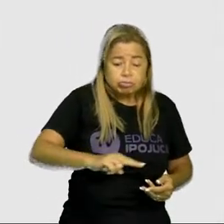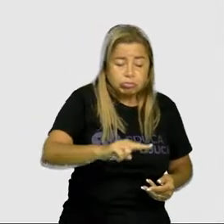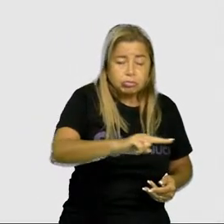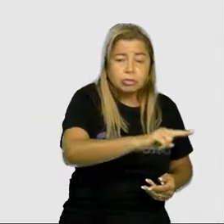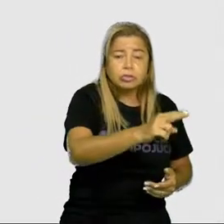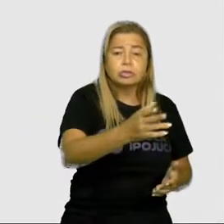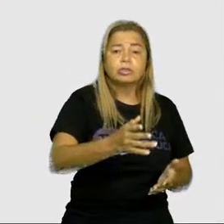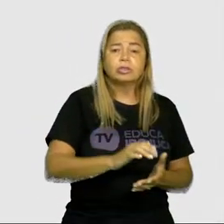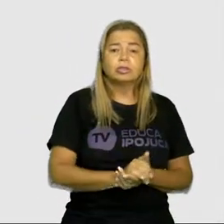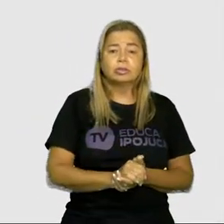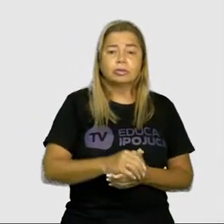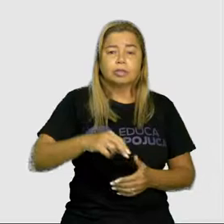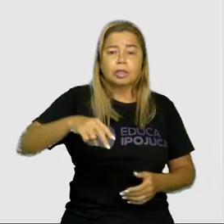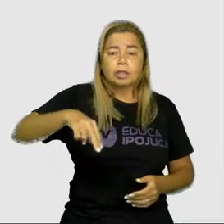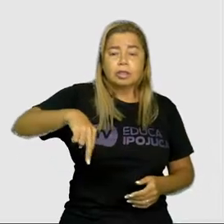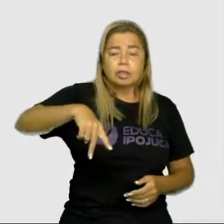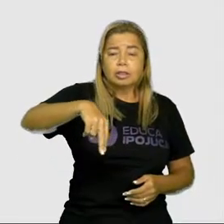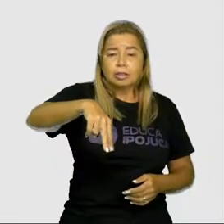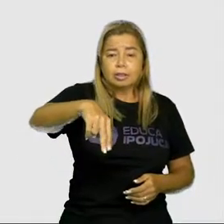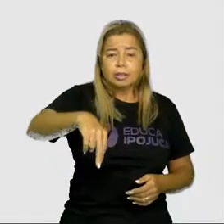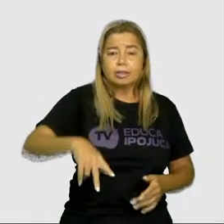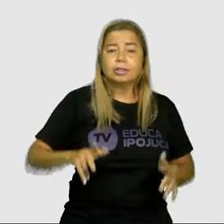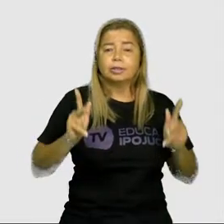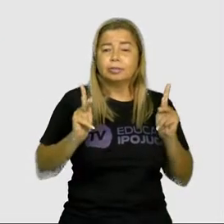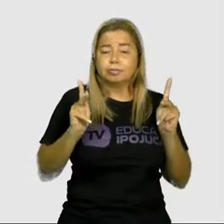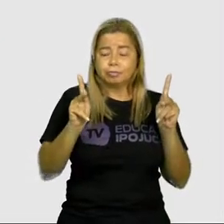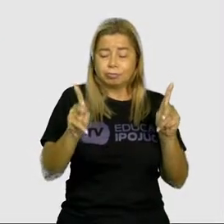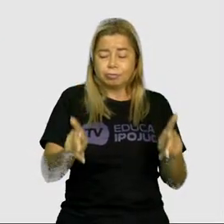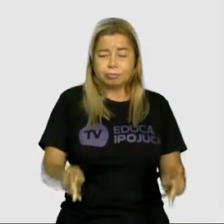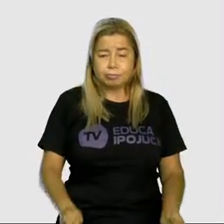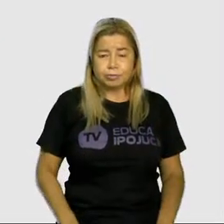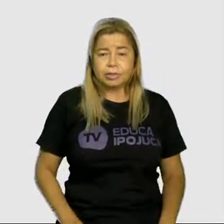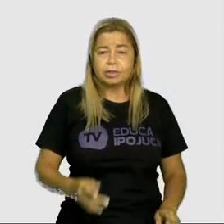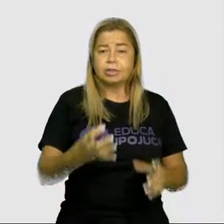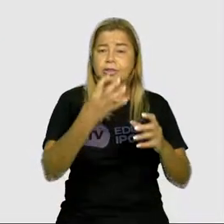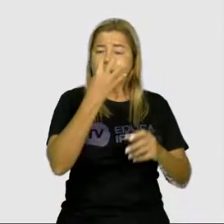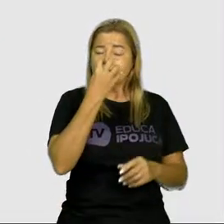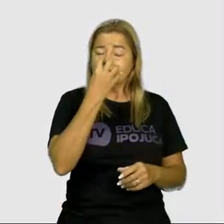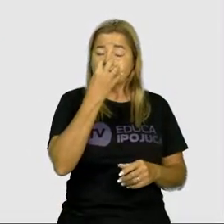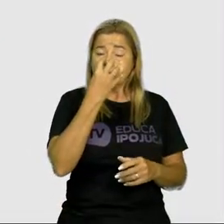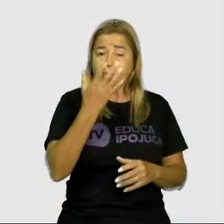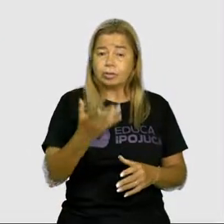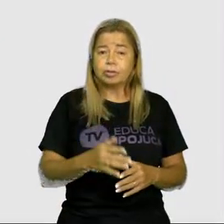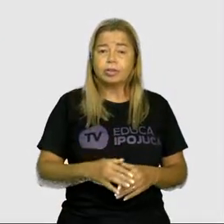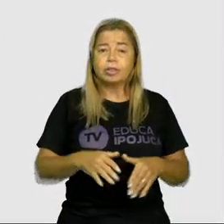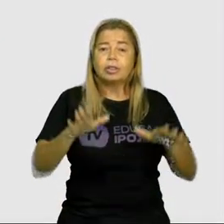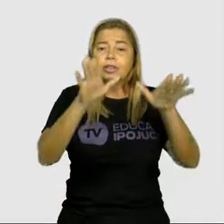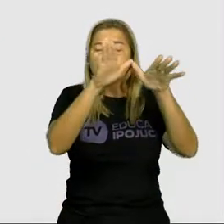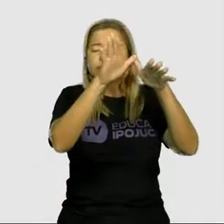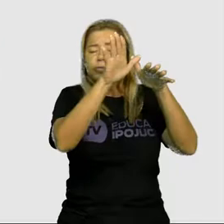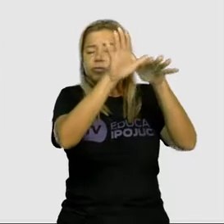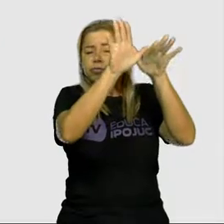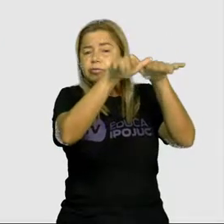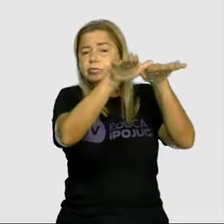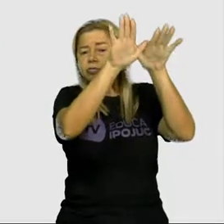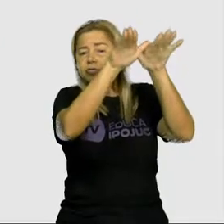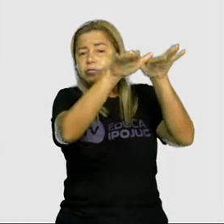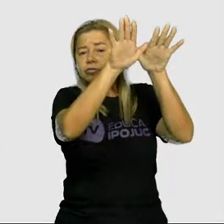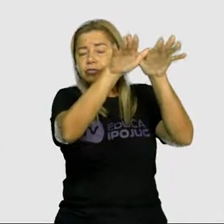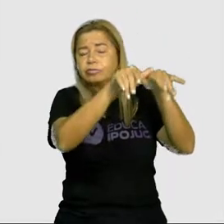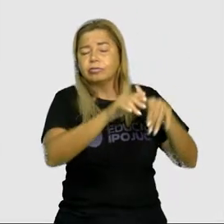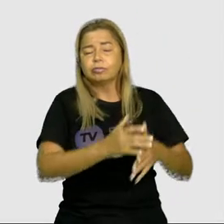ó, andando o ser humano, o cachorro, Aqui voando, são aqueles que tem penas, aqueles que